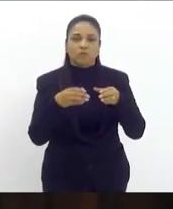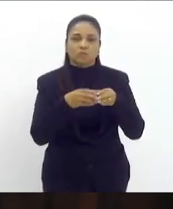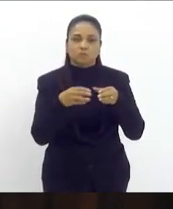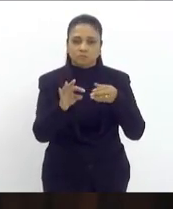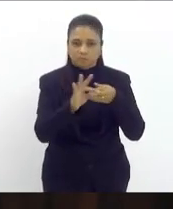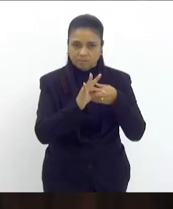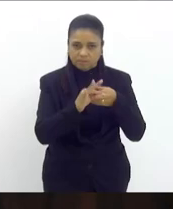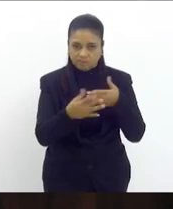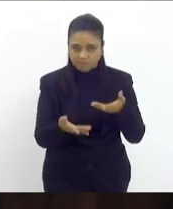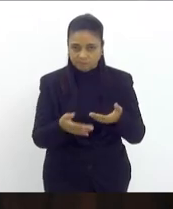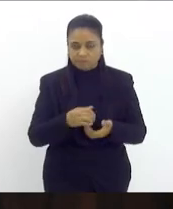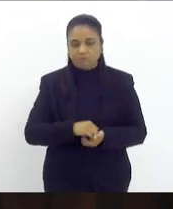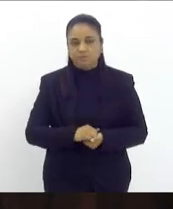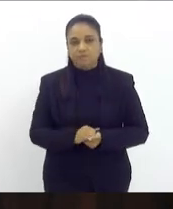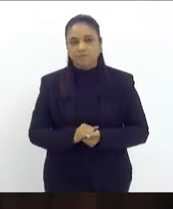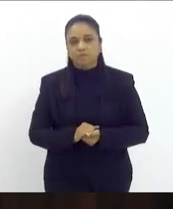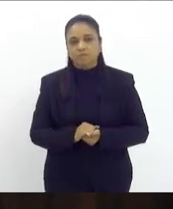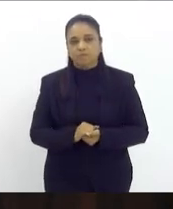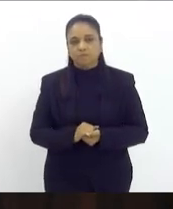técnicas.